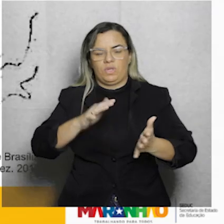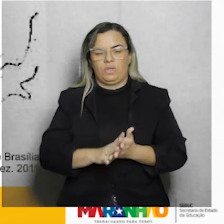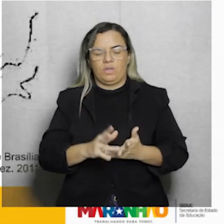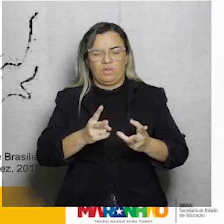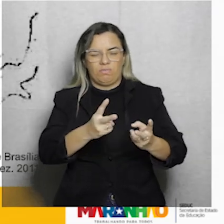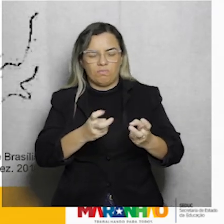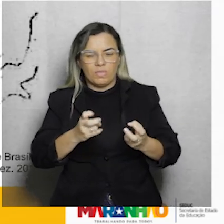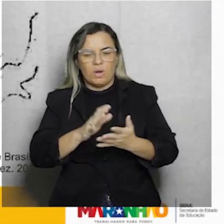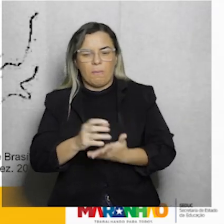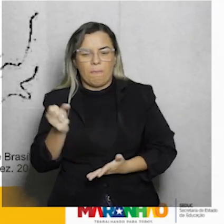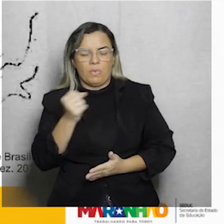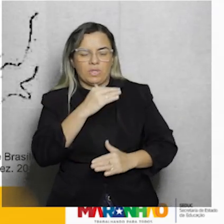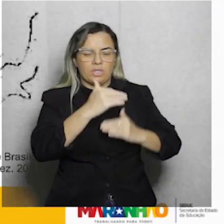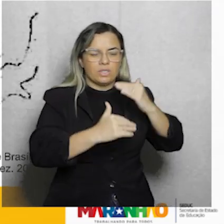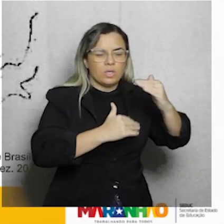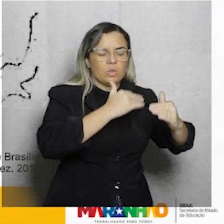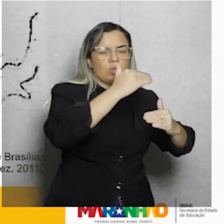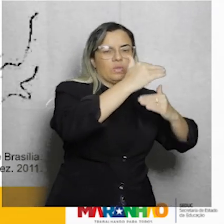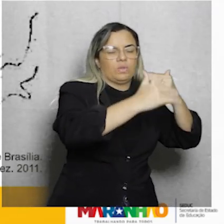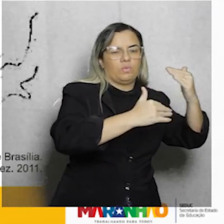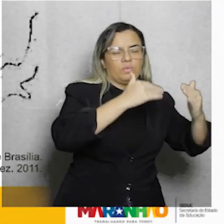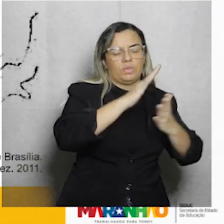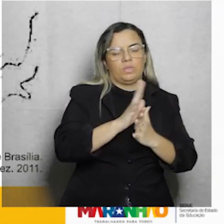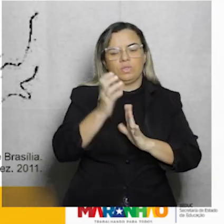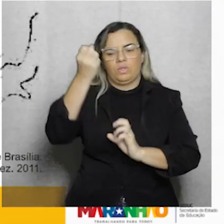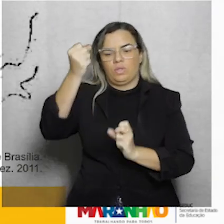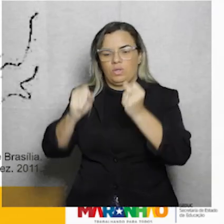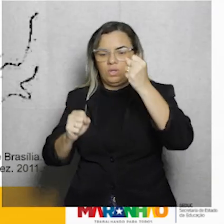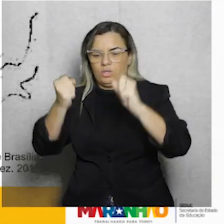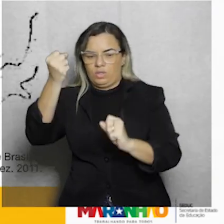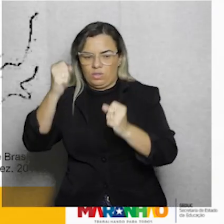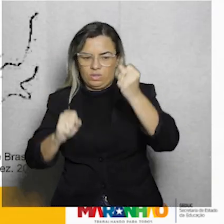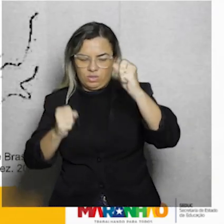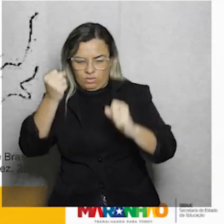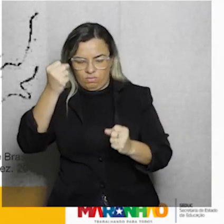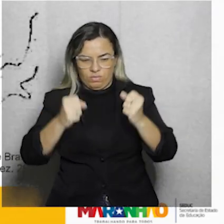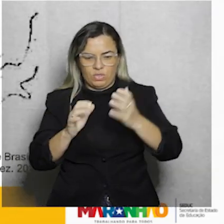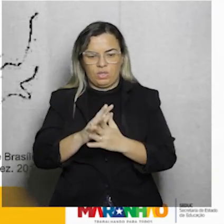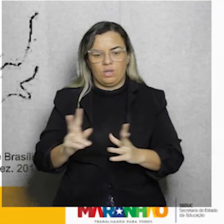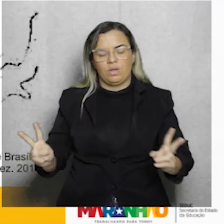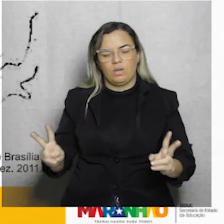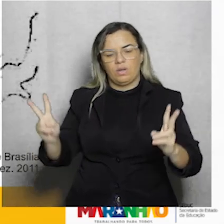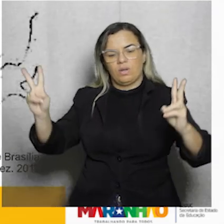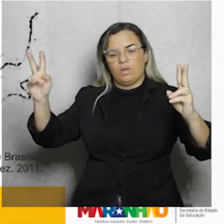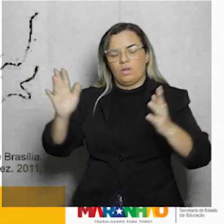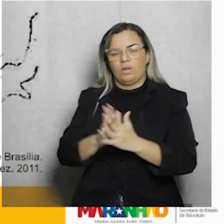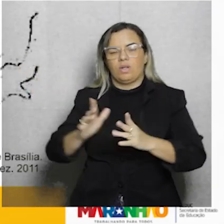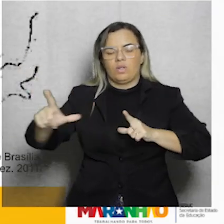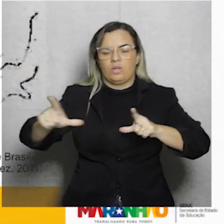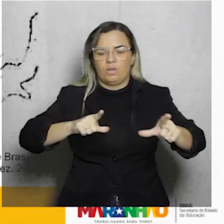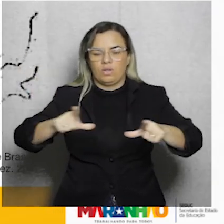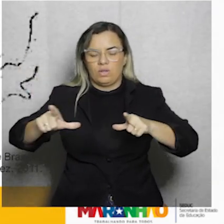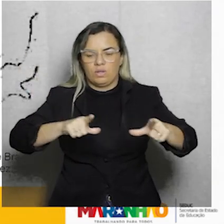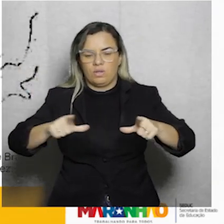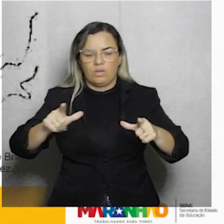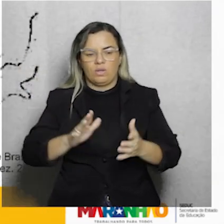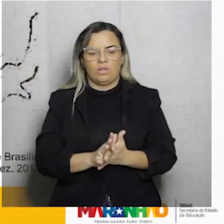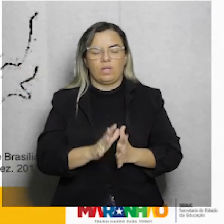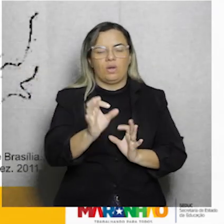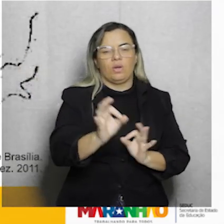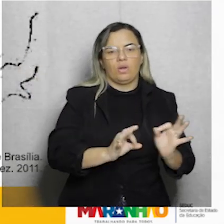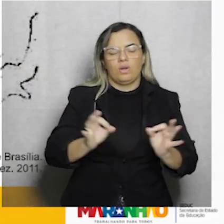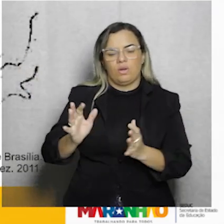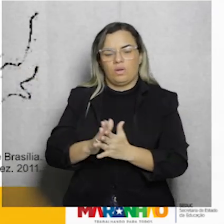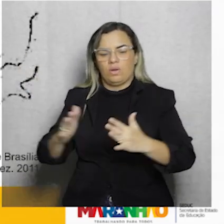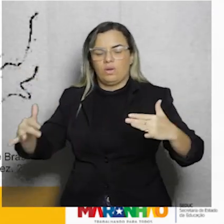Uma perspectiva de quê? Modernização, industrialização e valorização, inclusive, da camada trabalhadora do planejamento urbano.